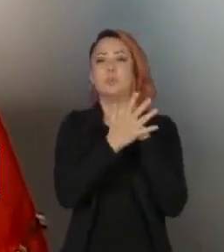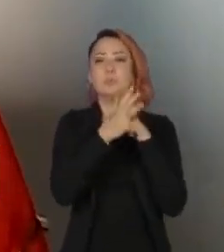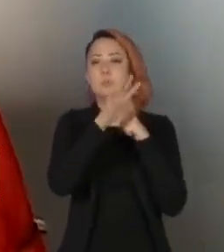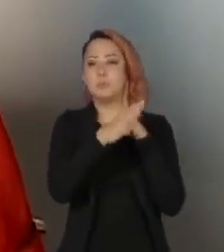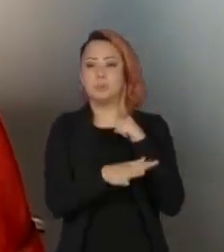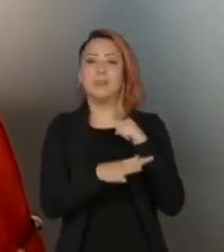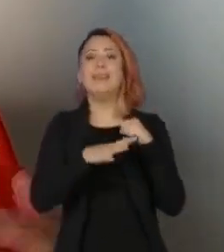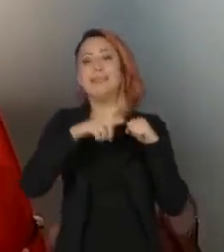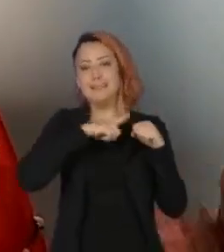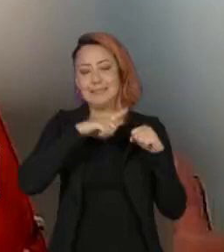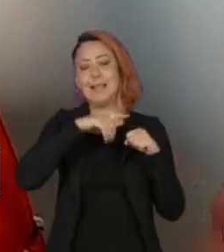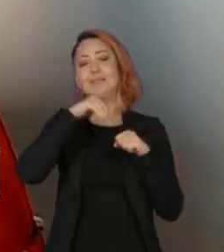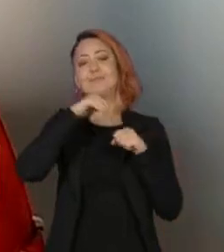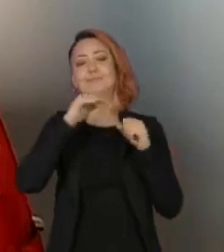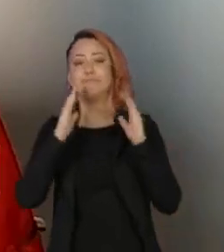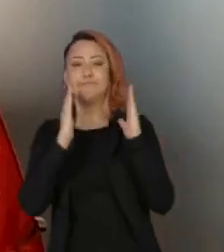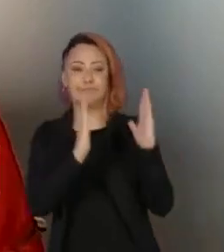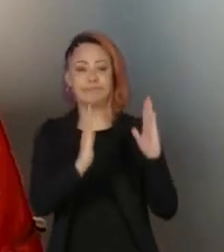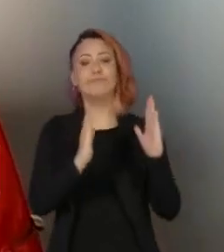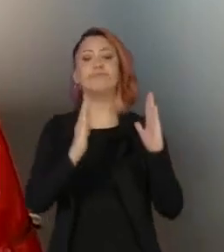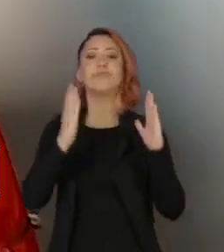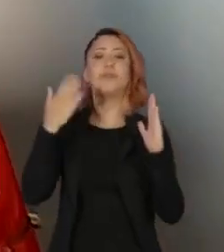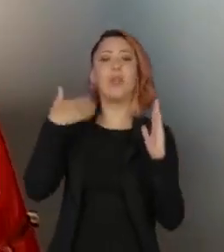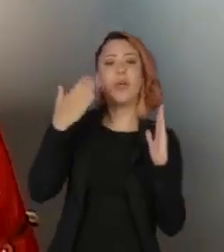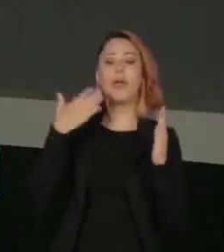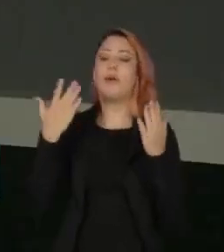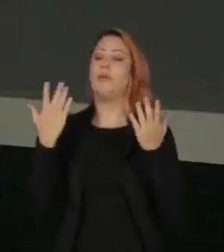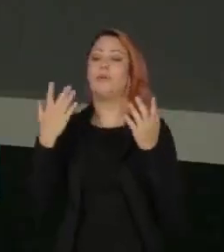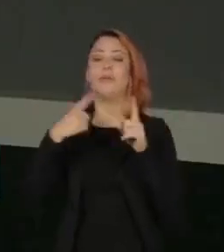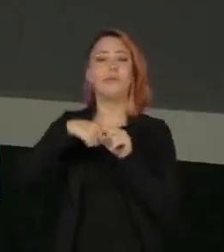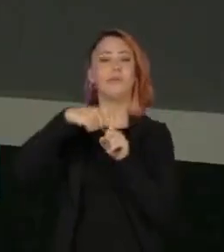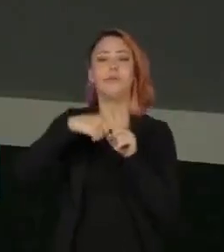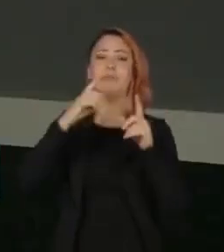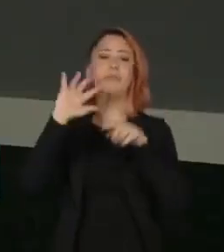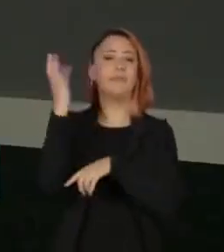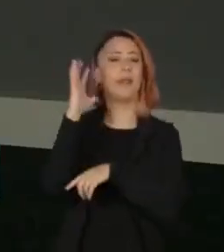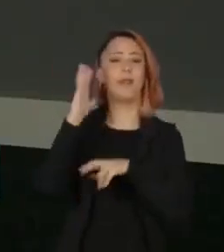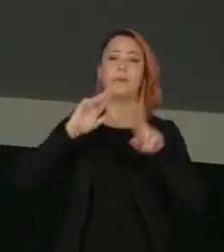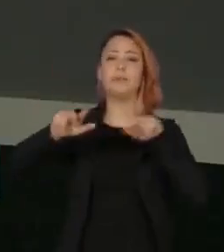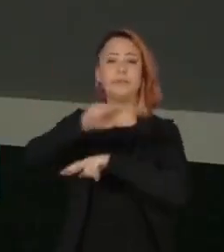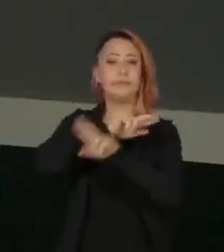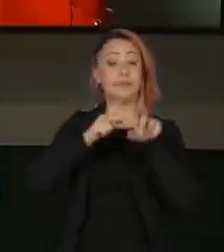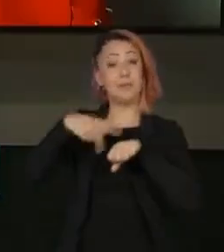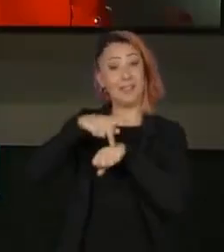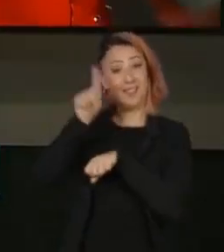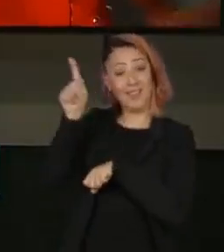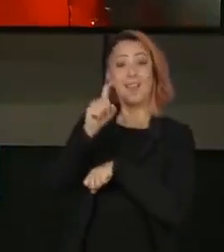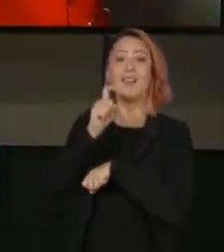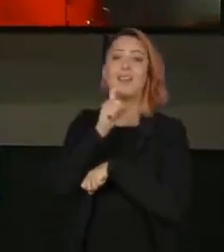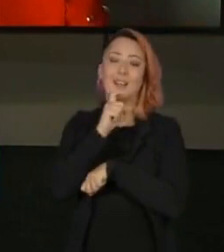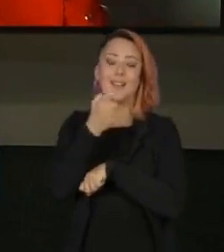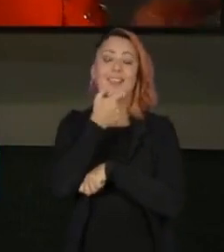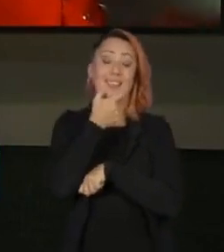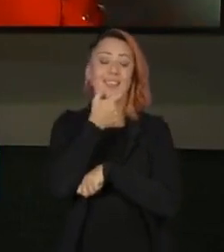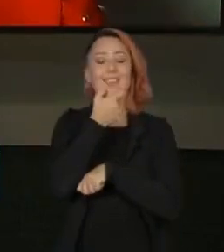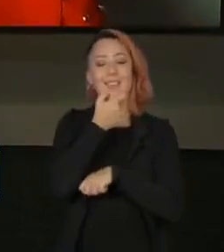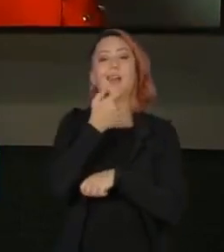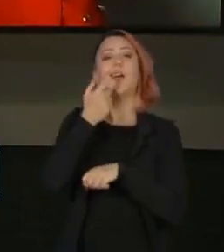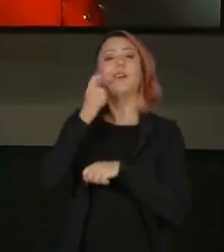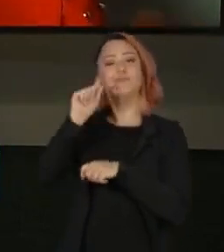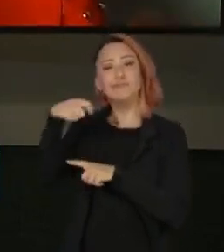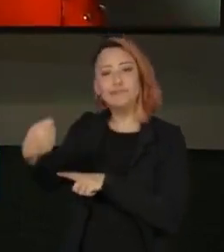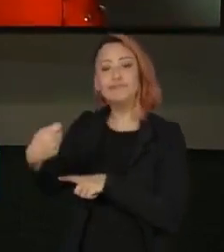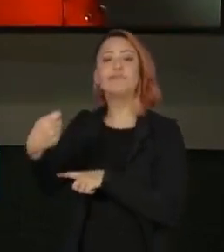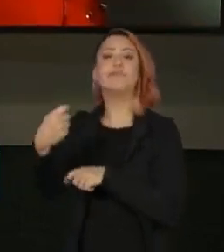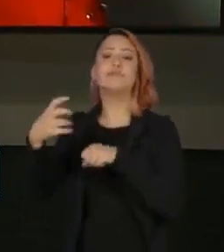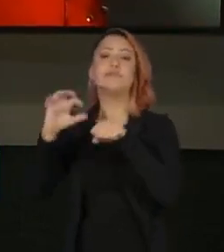sazonalidade. Ele acontece na primavera, verão, outono e inverno. Então, a Inglaterra coloca até duas doses para pessoas de maior